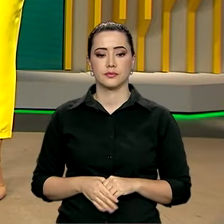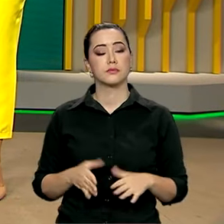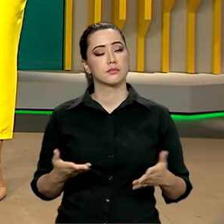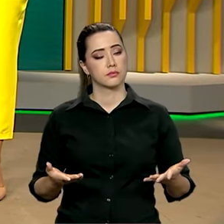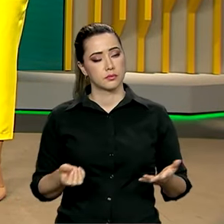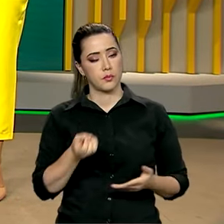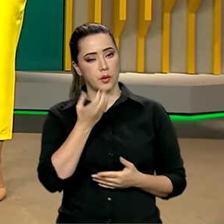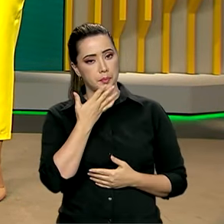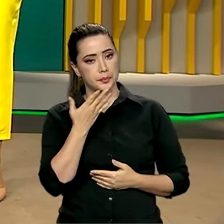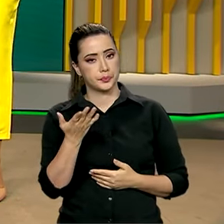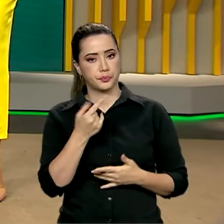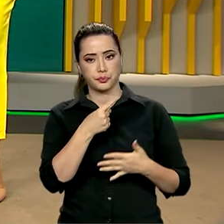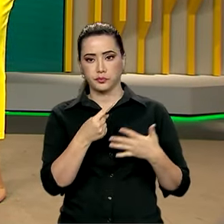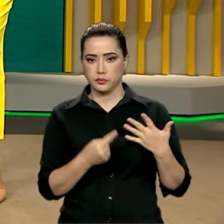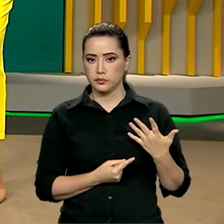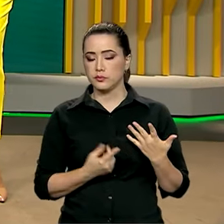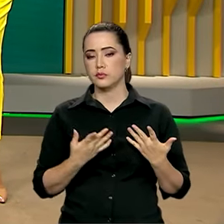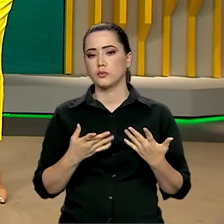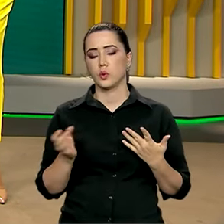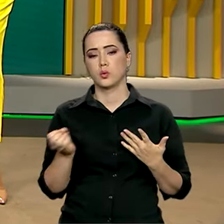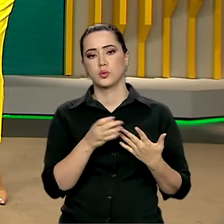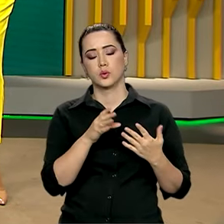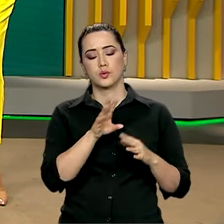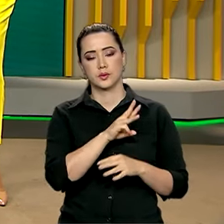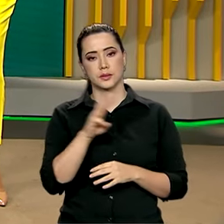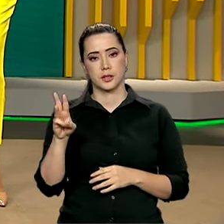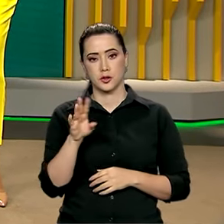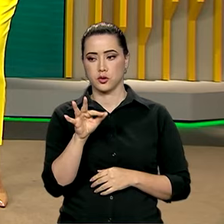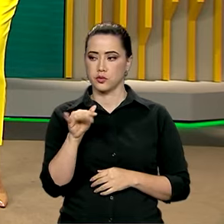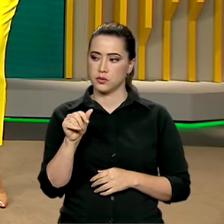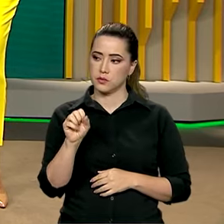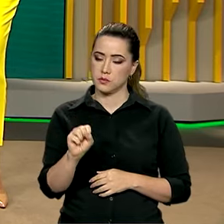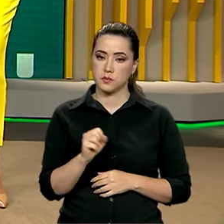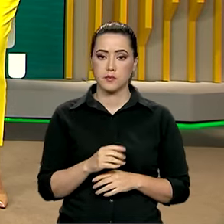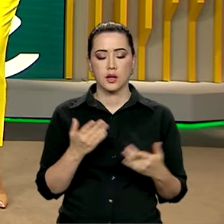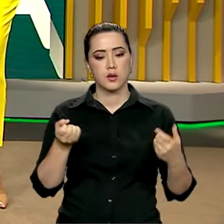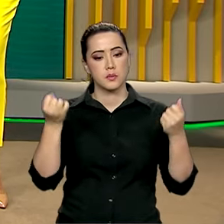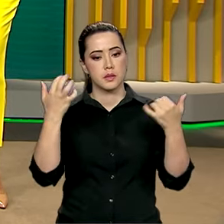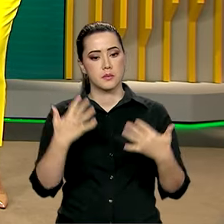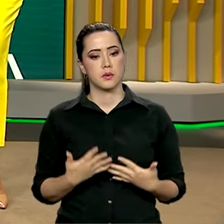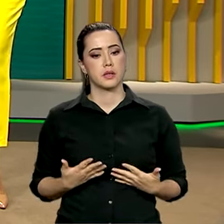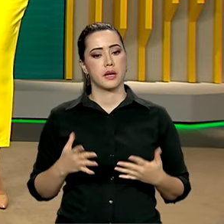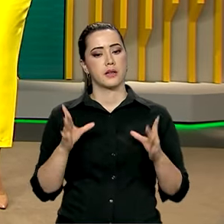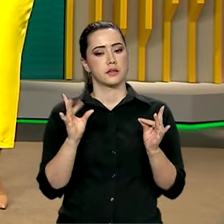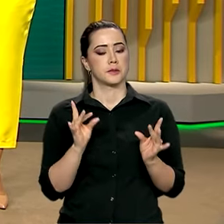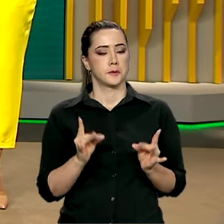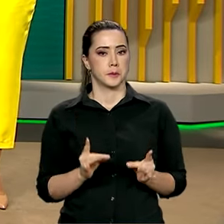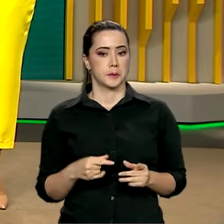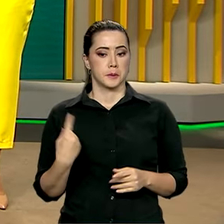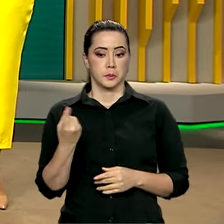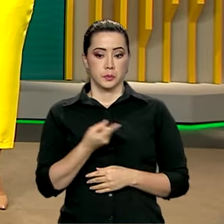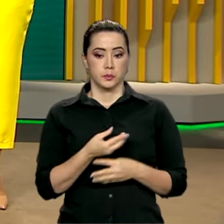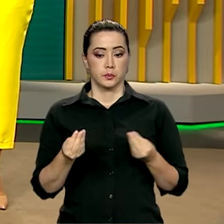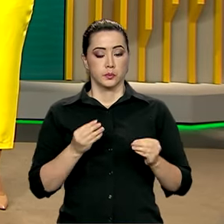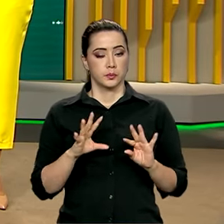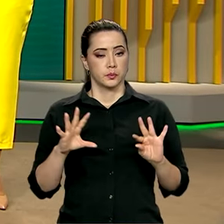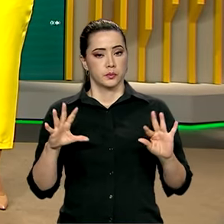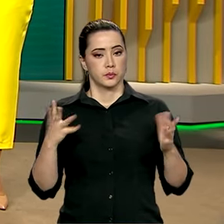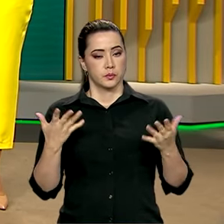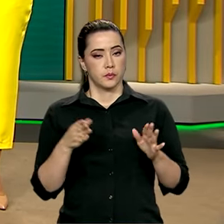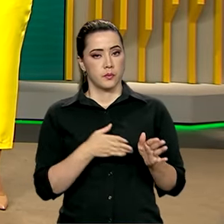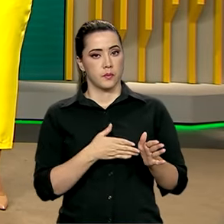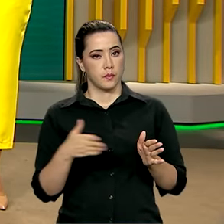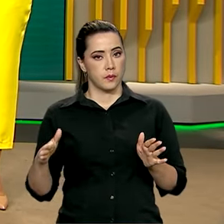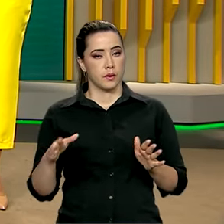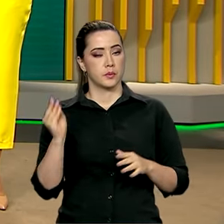isso mesmo, né? Muitos benefícios com essa digitalização. Agora, para explicar de uma forma mais detalhada como vai funcionar a fase de